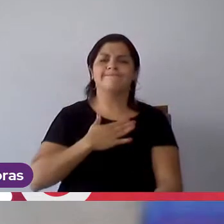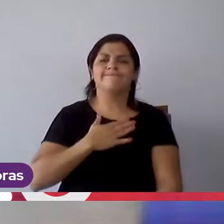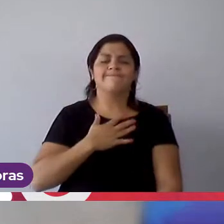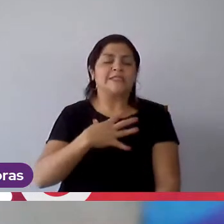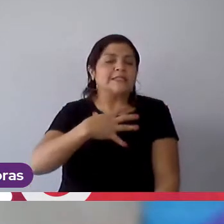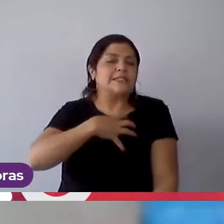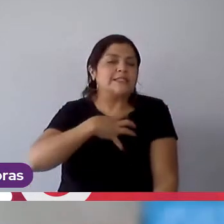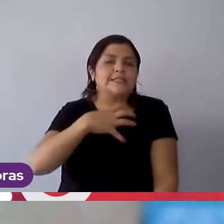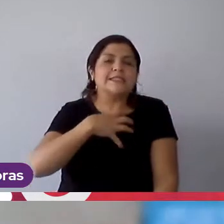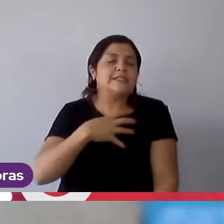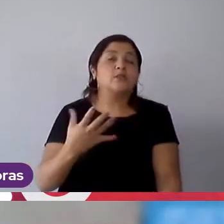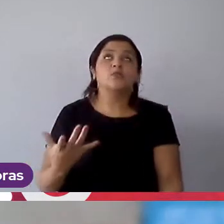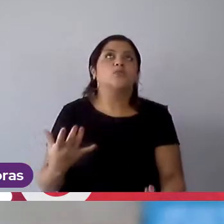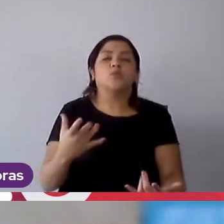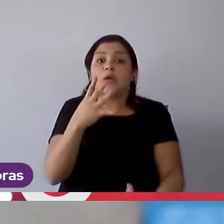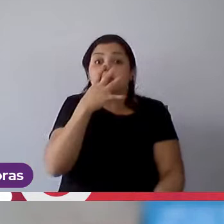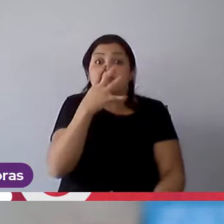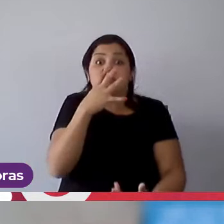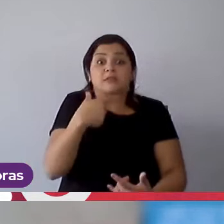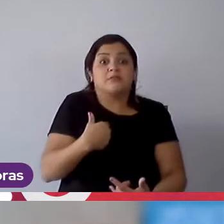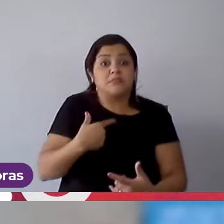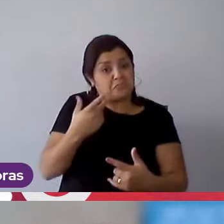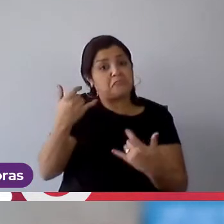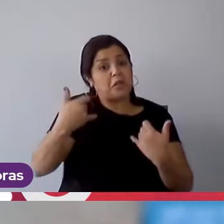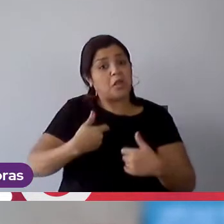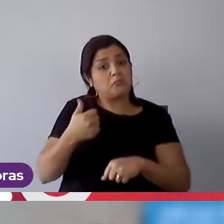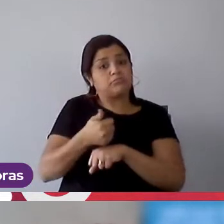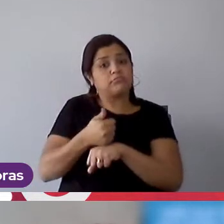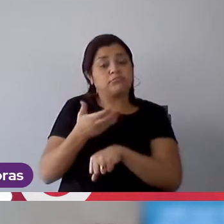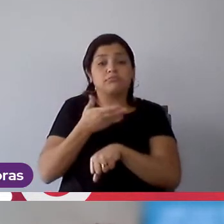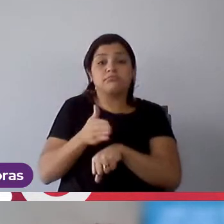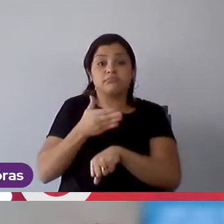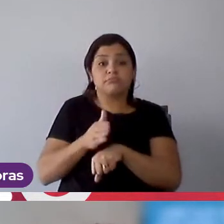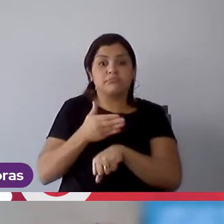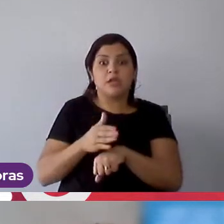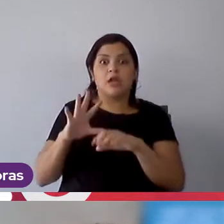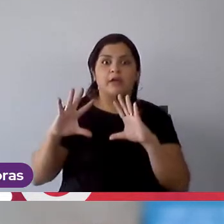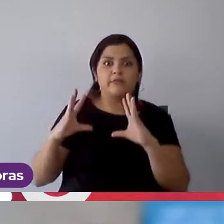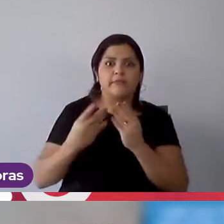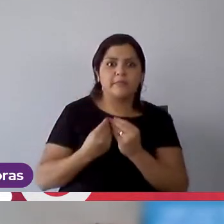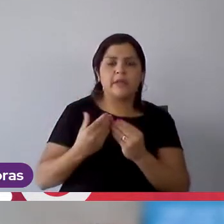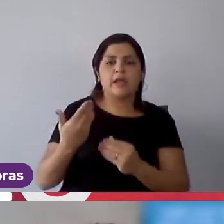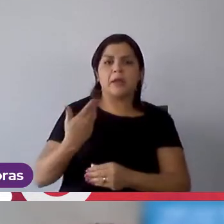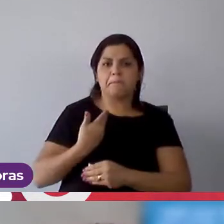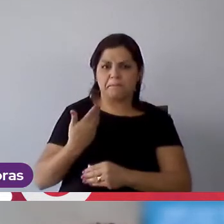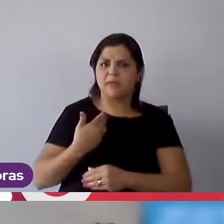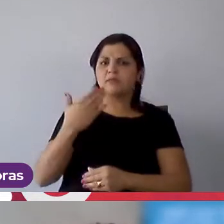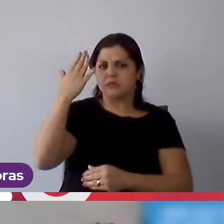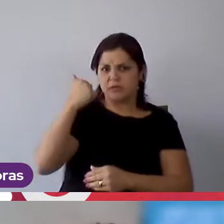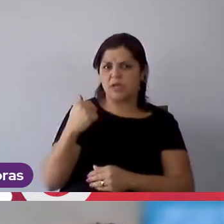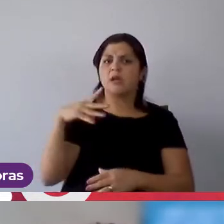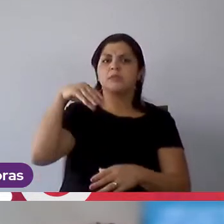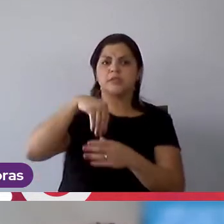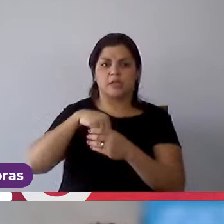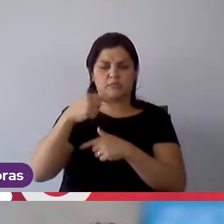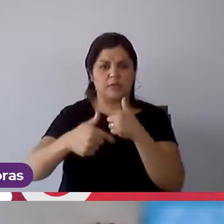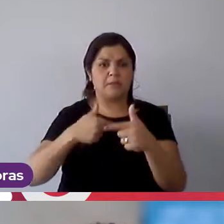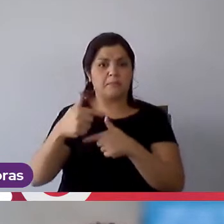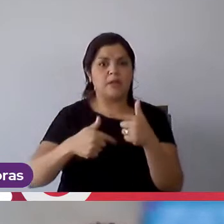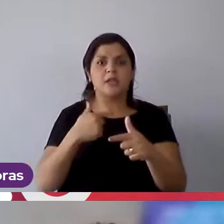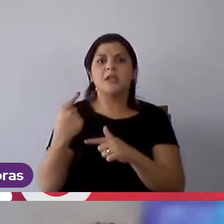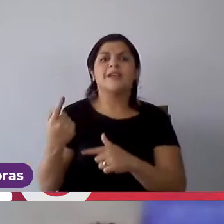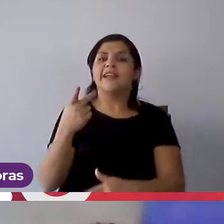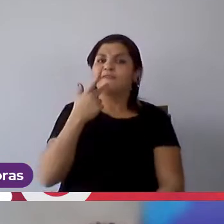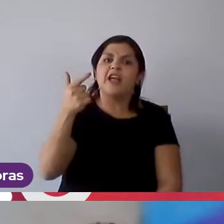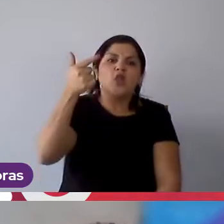falar que eu sou estagiário na Mondelez, todos, todo mundo, toda a minha família, meus colegas, sabem que eu trabalho na Mondelez, e eles repetem